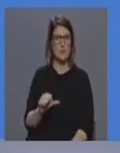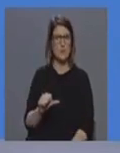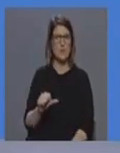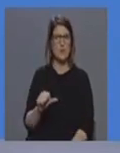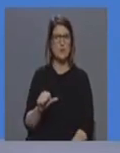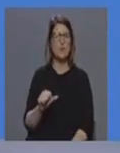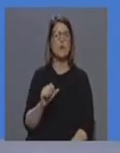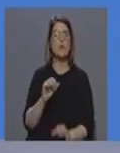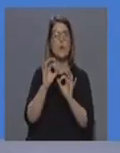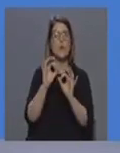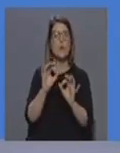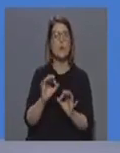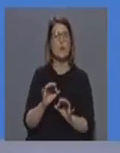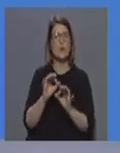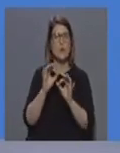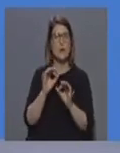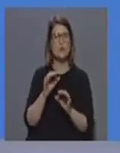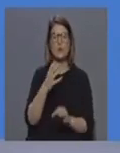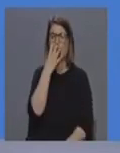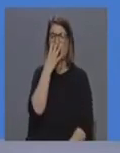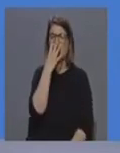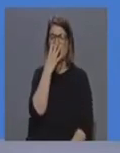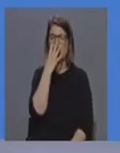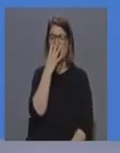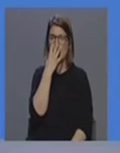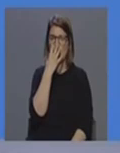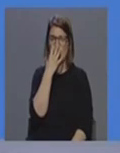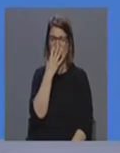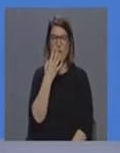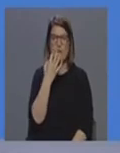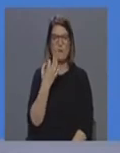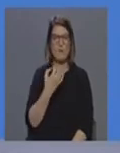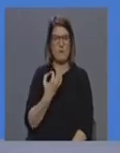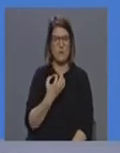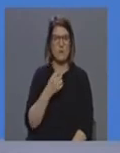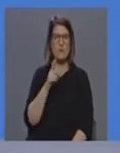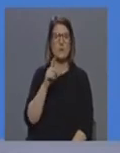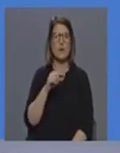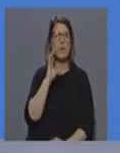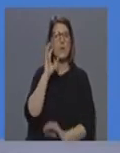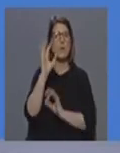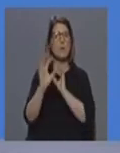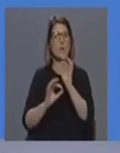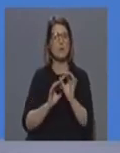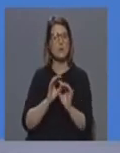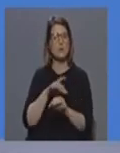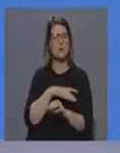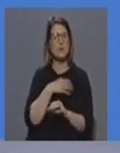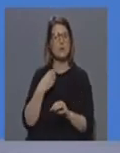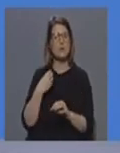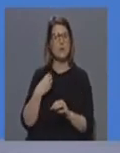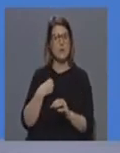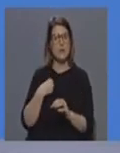cuidados ventilatórios e cuidados de medicina intensiva